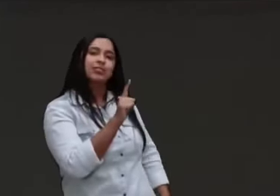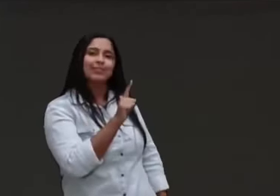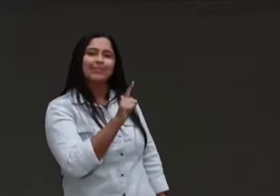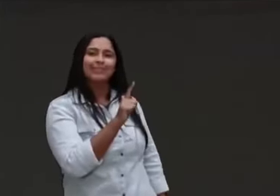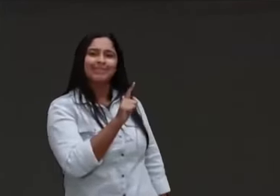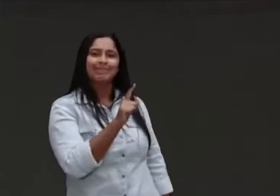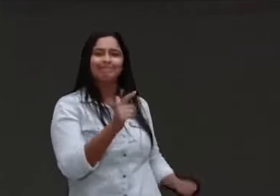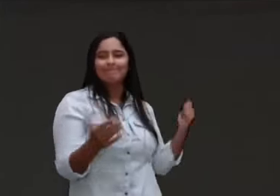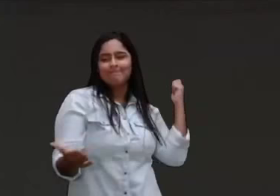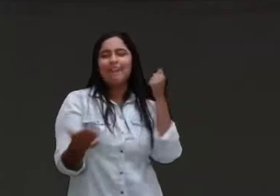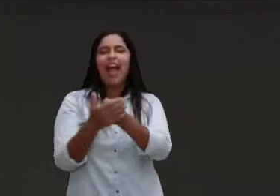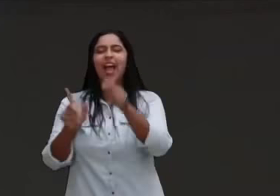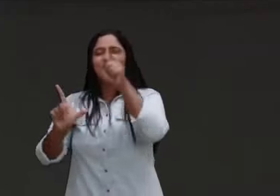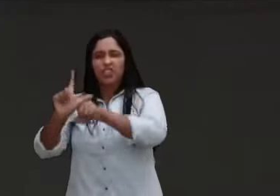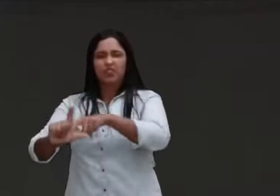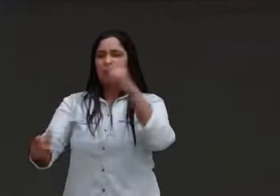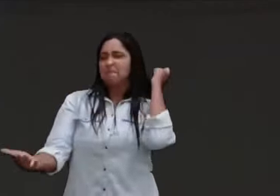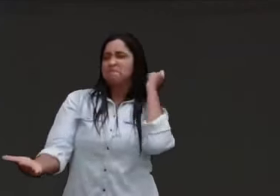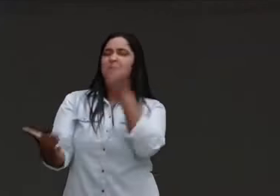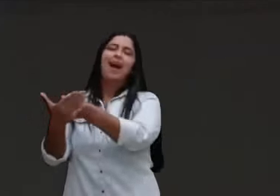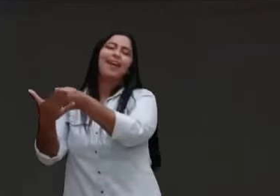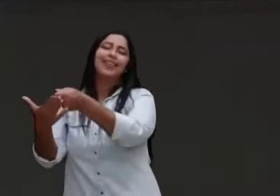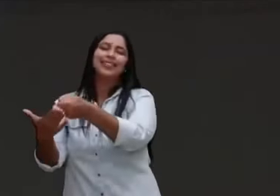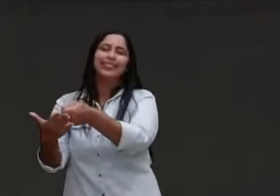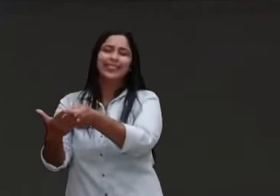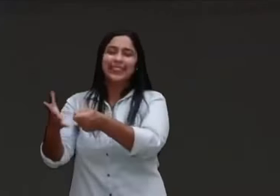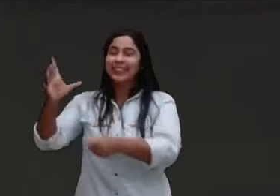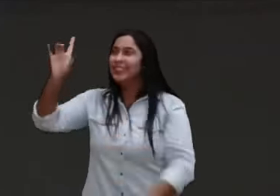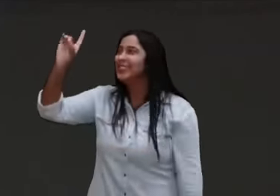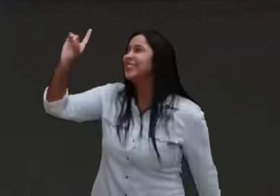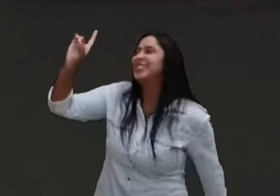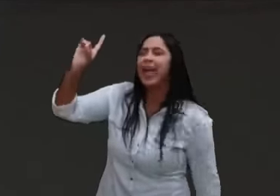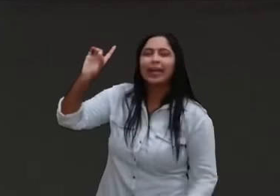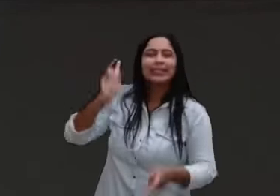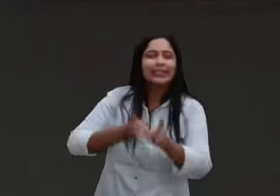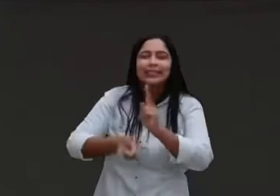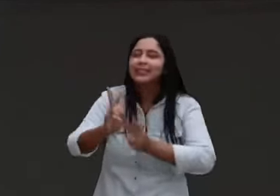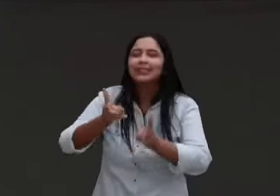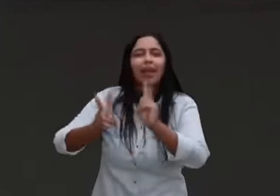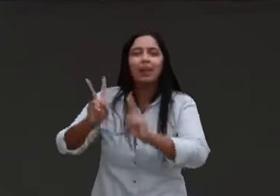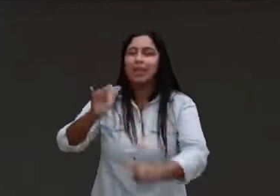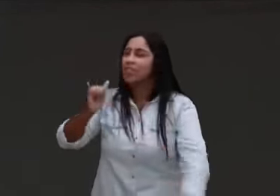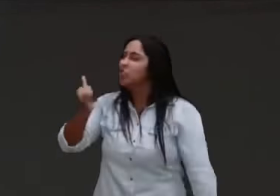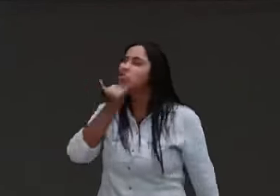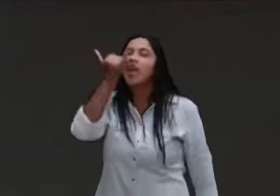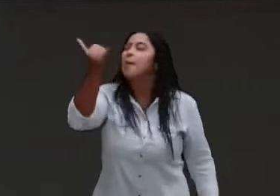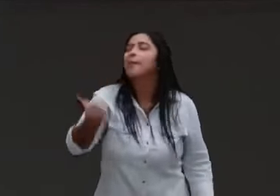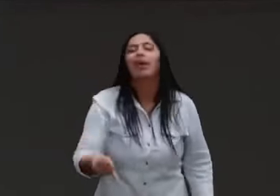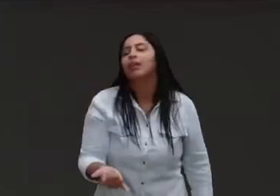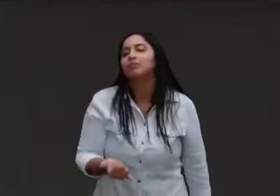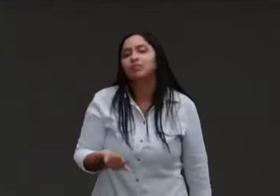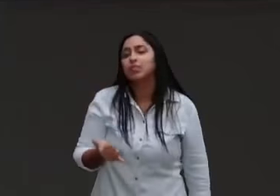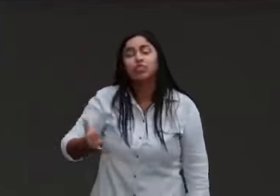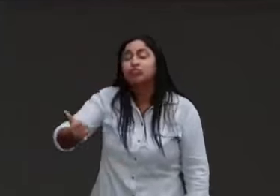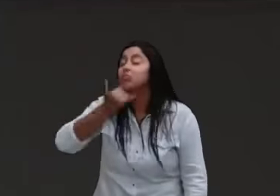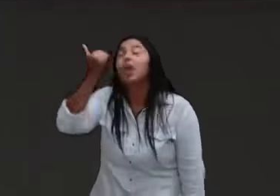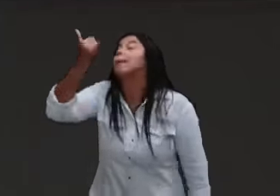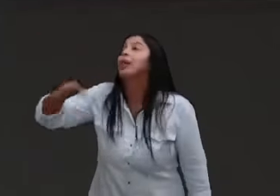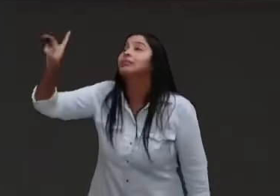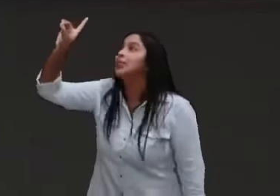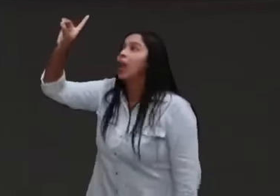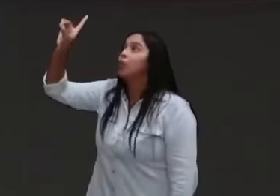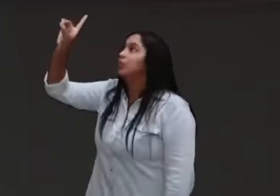Deus é Deus, de surpresas, Deus é Deus, do de repente, de repente,